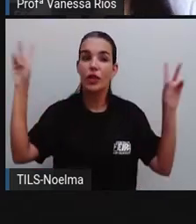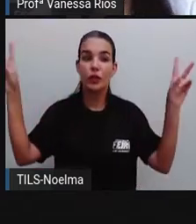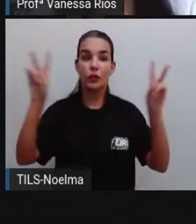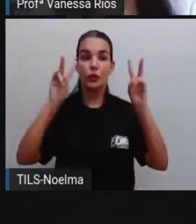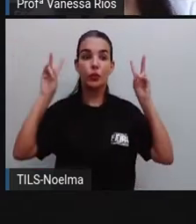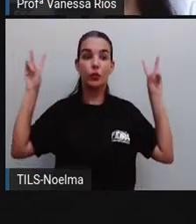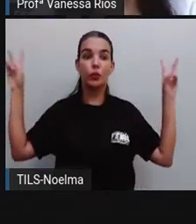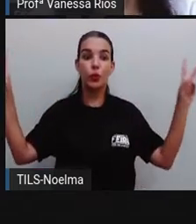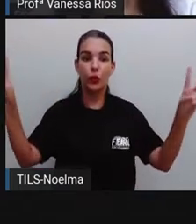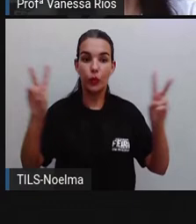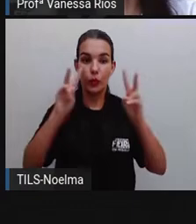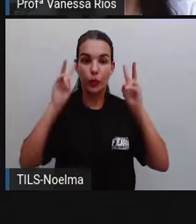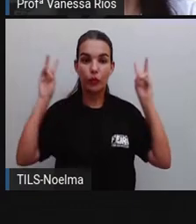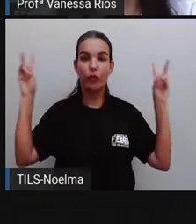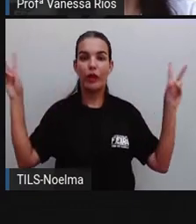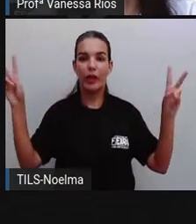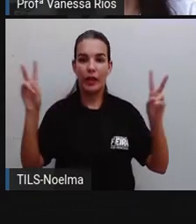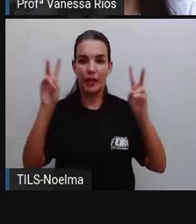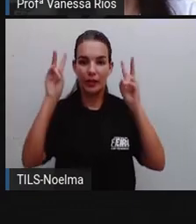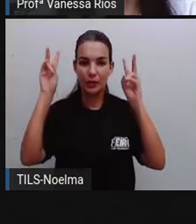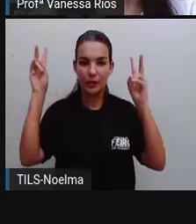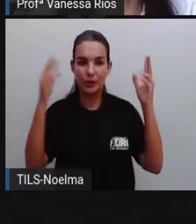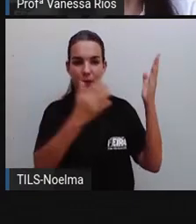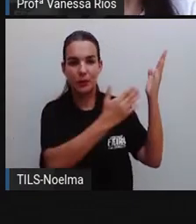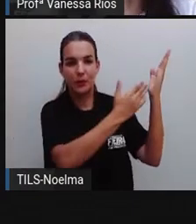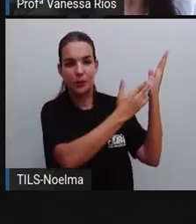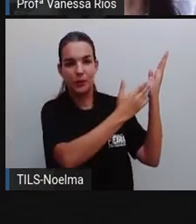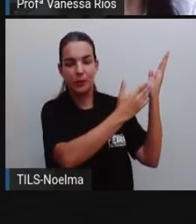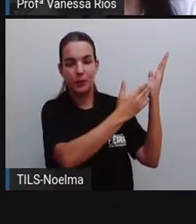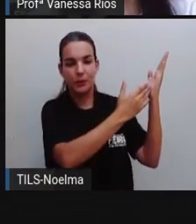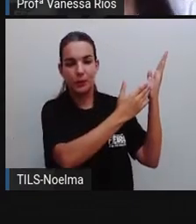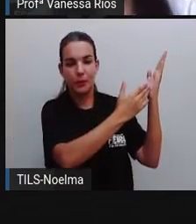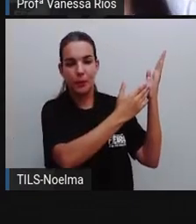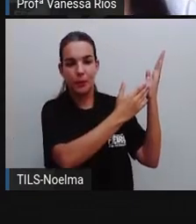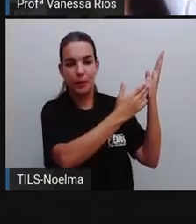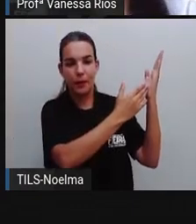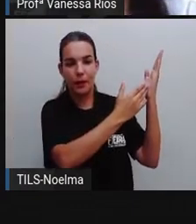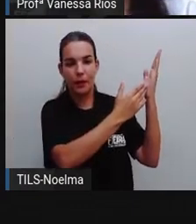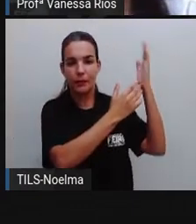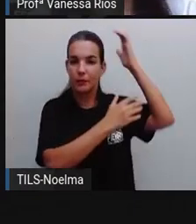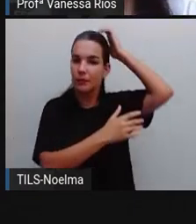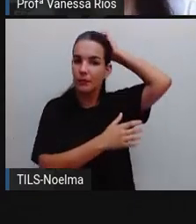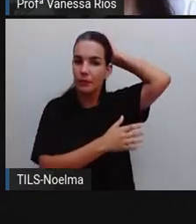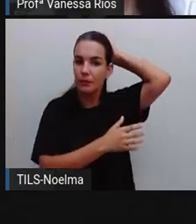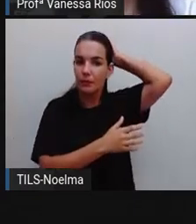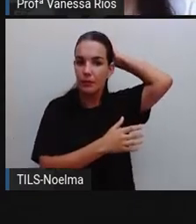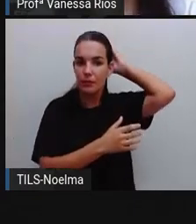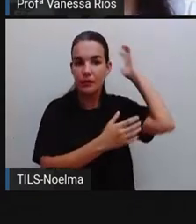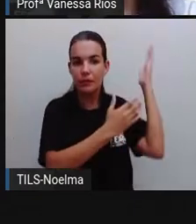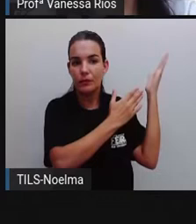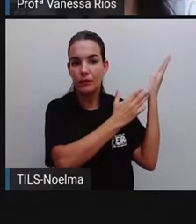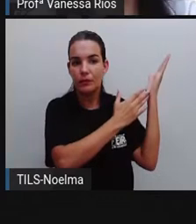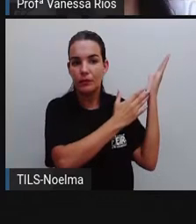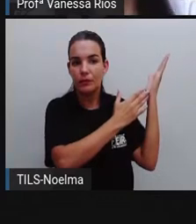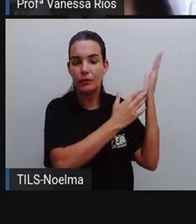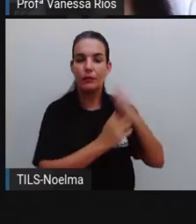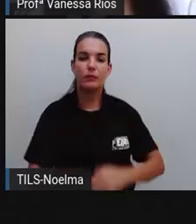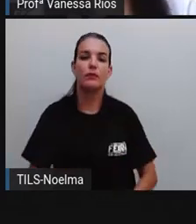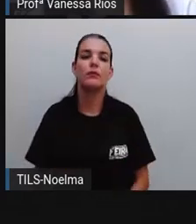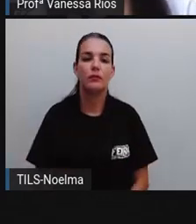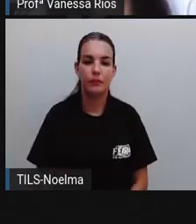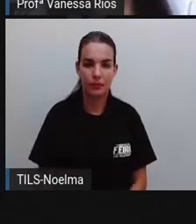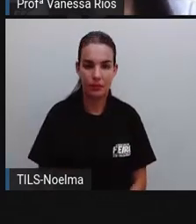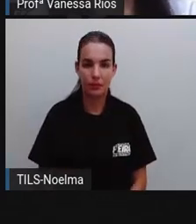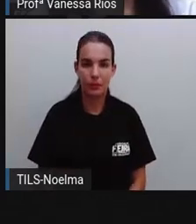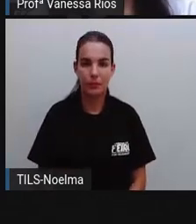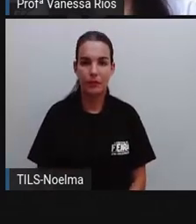que é a energia gerada através do vento, da força do vento, né? Que gira a hélices e essa